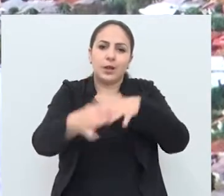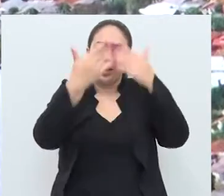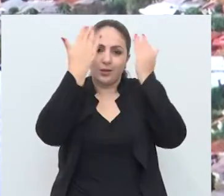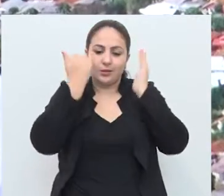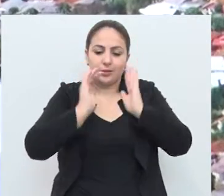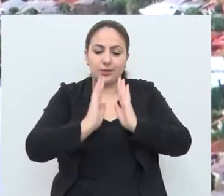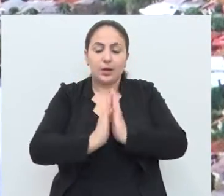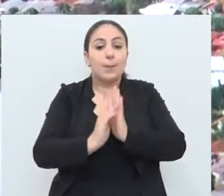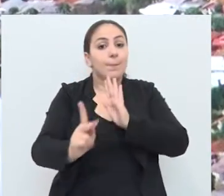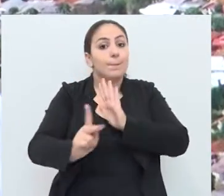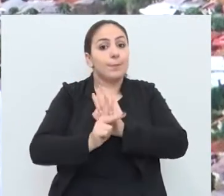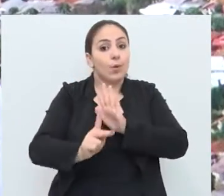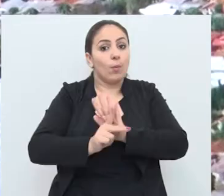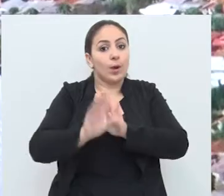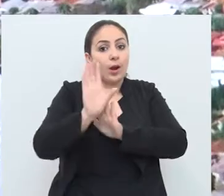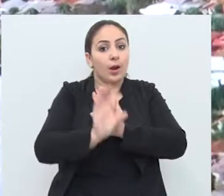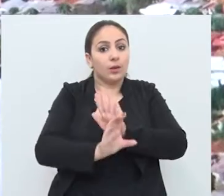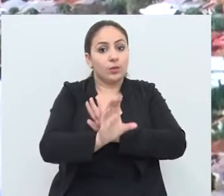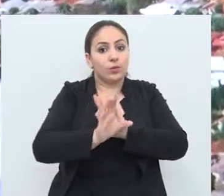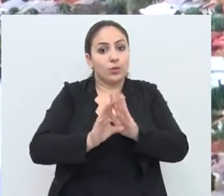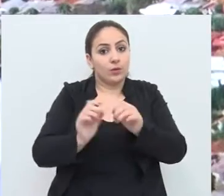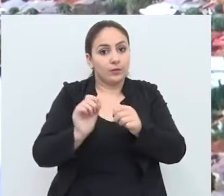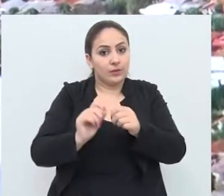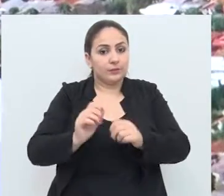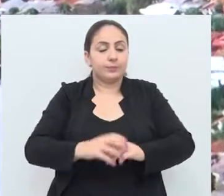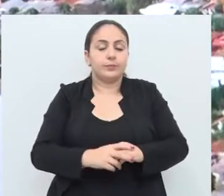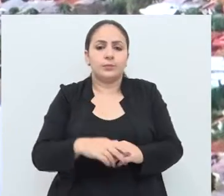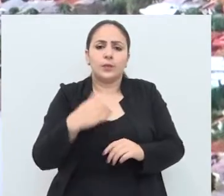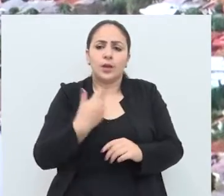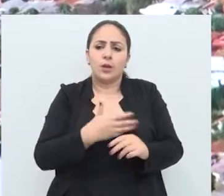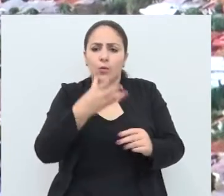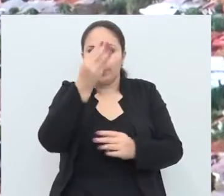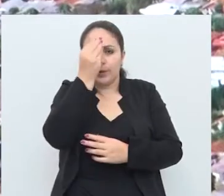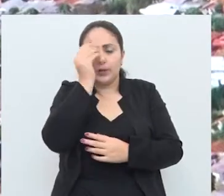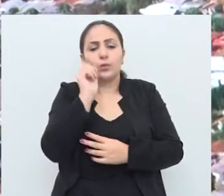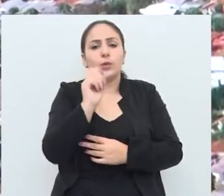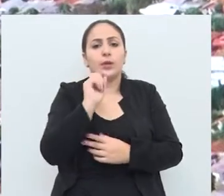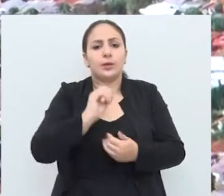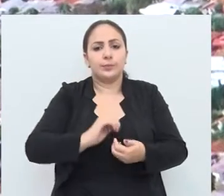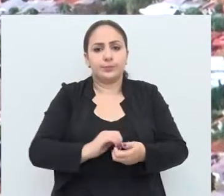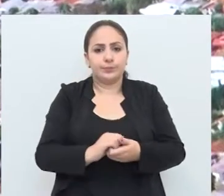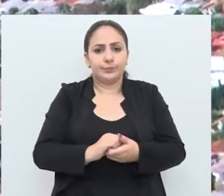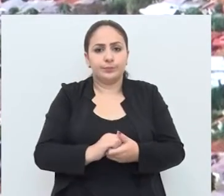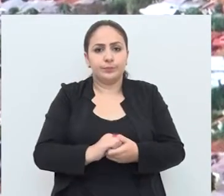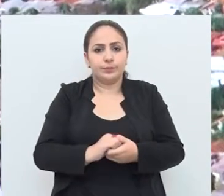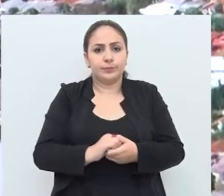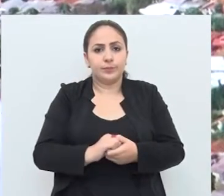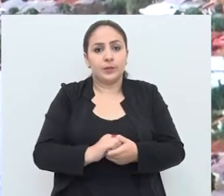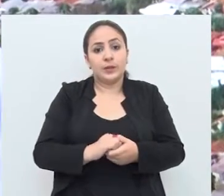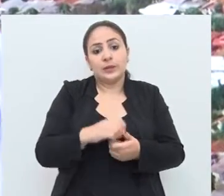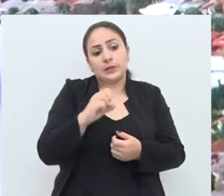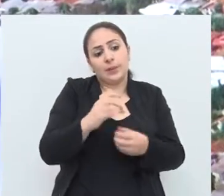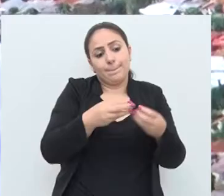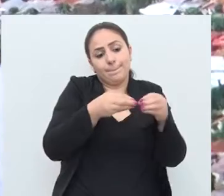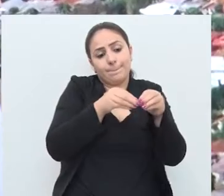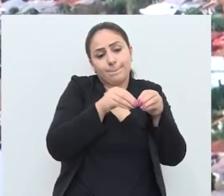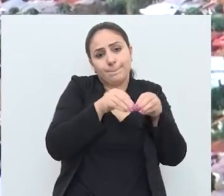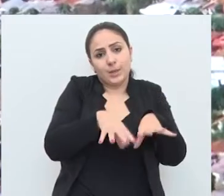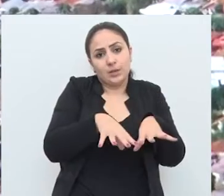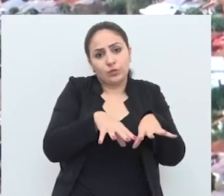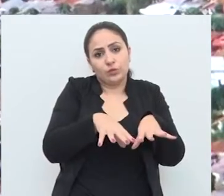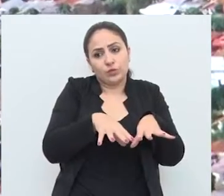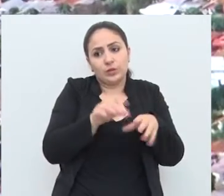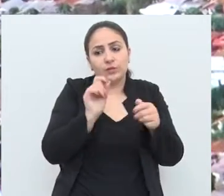Nossa Senhora Aparecida, que a Igreja Católica faz. Então, eles entenderam, na avaliação deles, que seria prejudicado